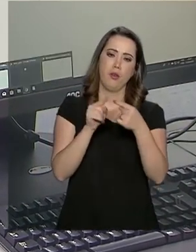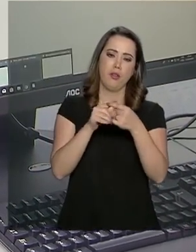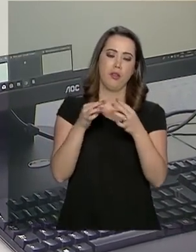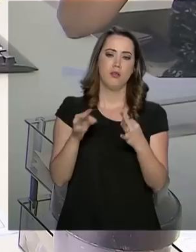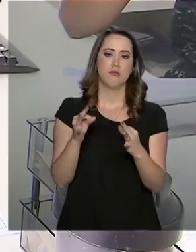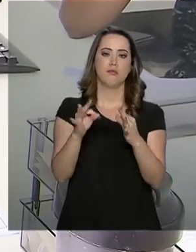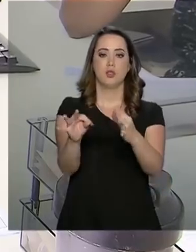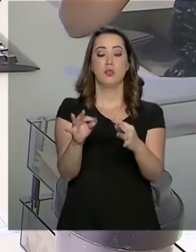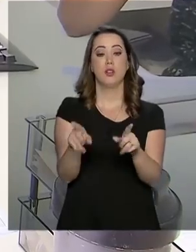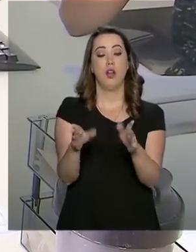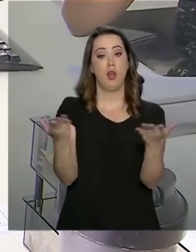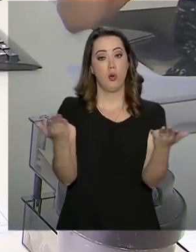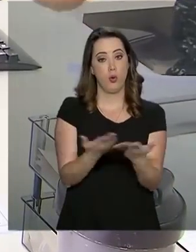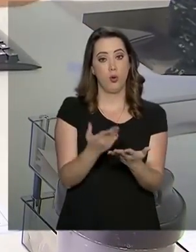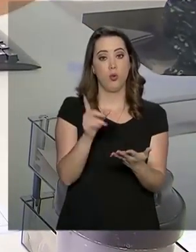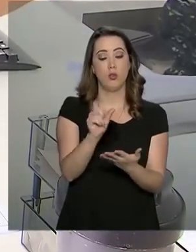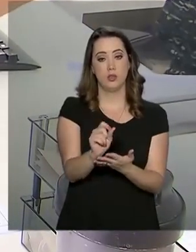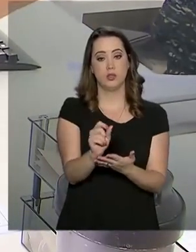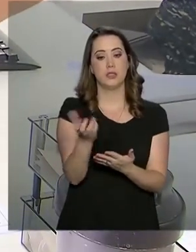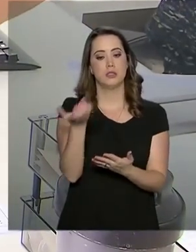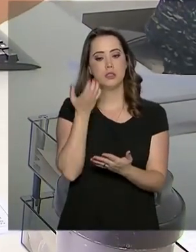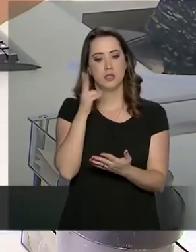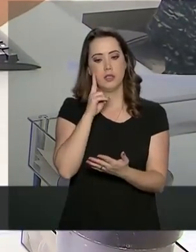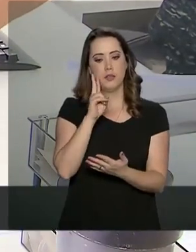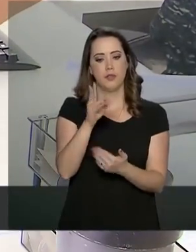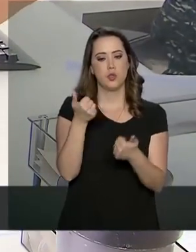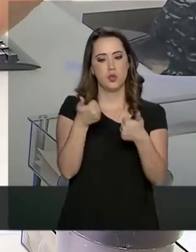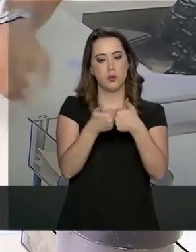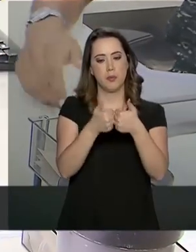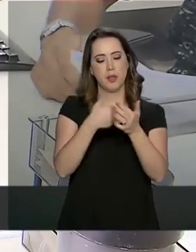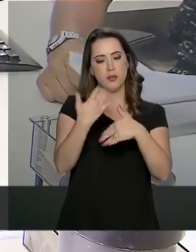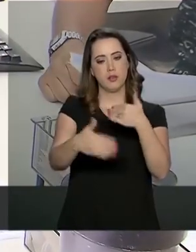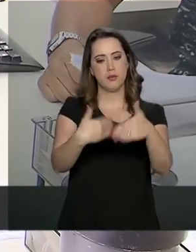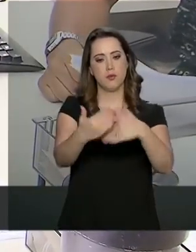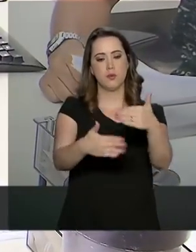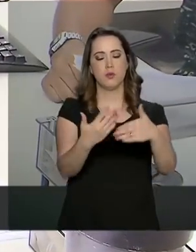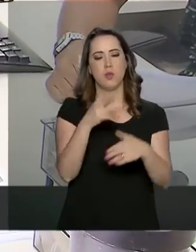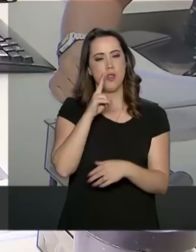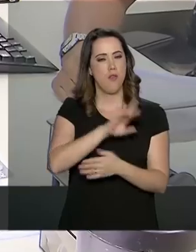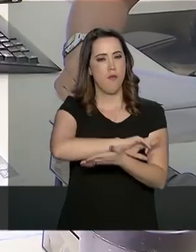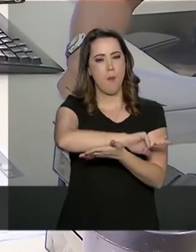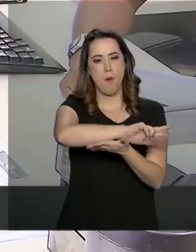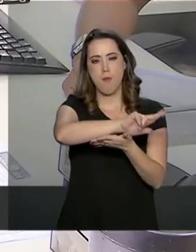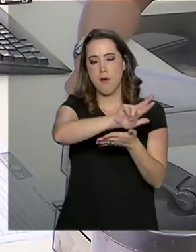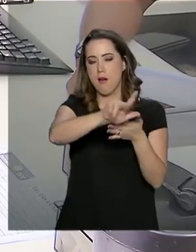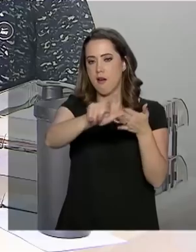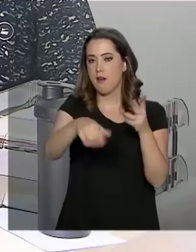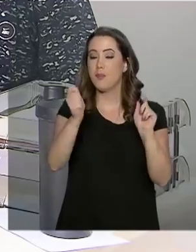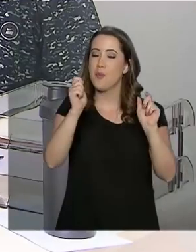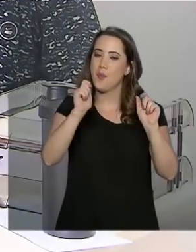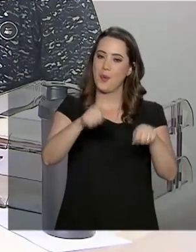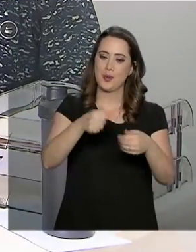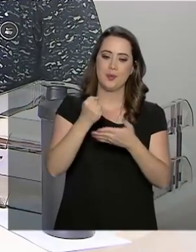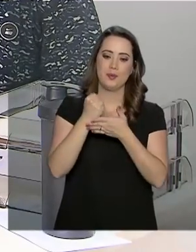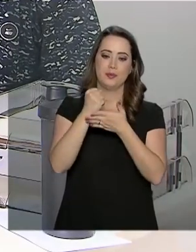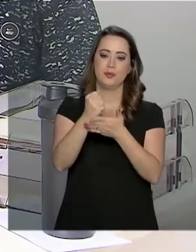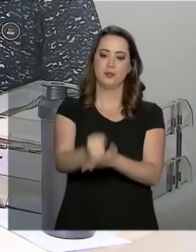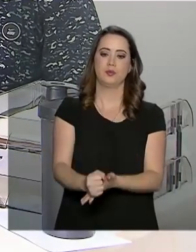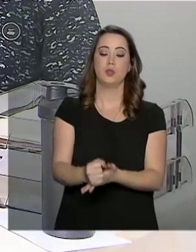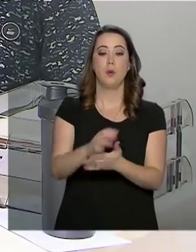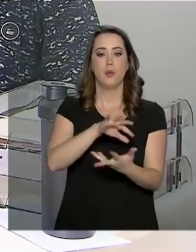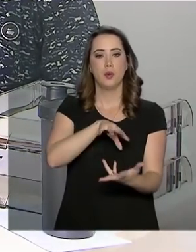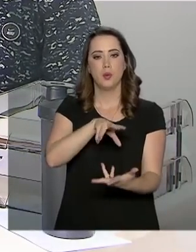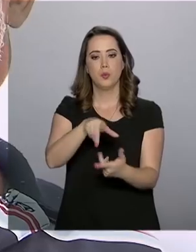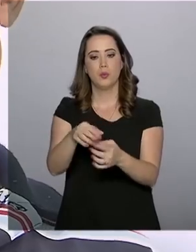tecnologia. Agora, Joel quer acompanhar a evolução e as inúmeras possibilidades oferecidas pelo